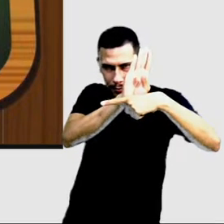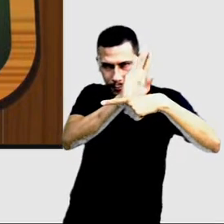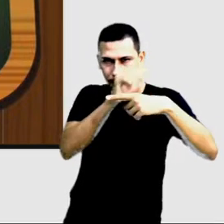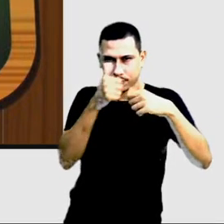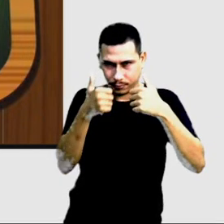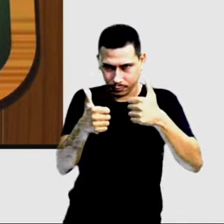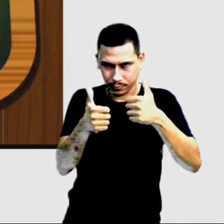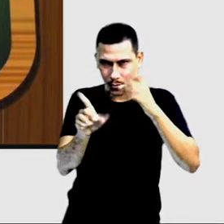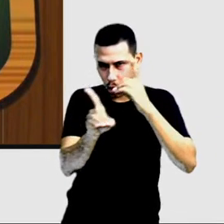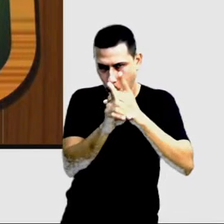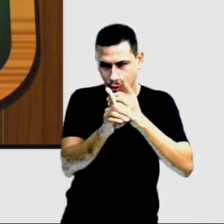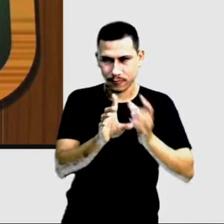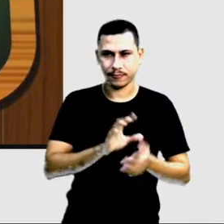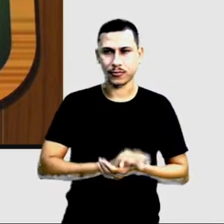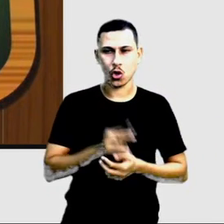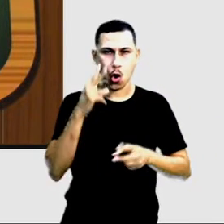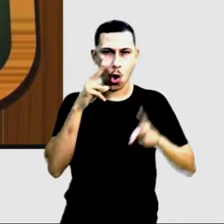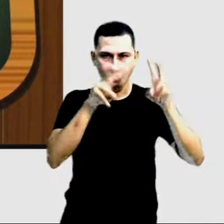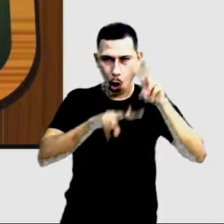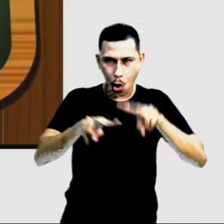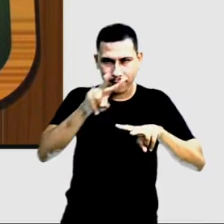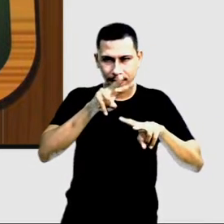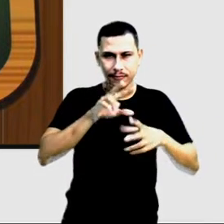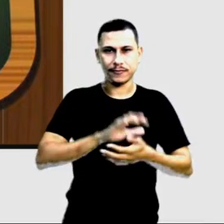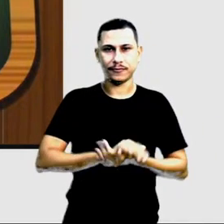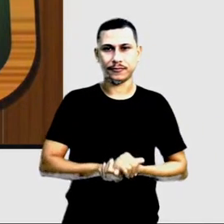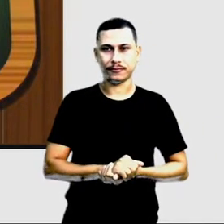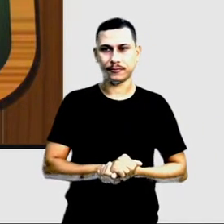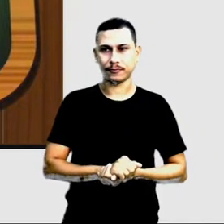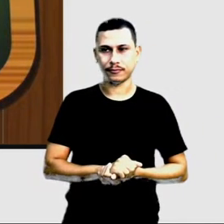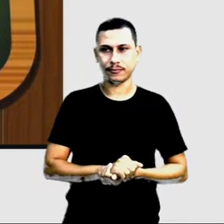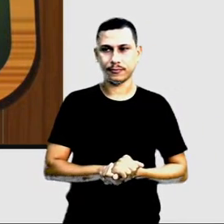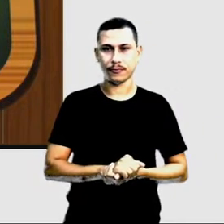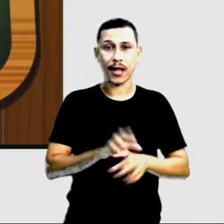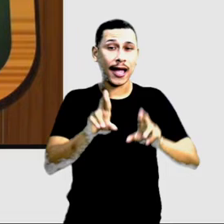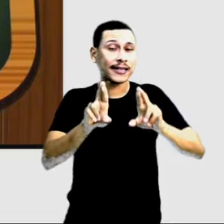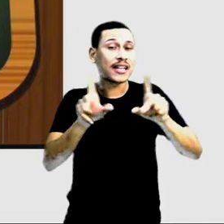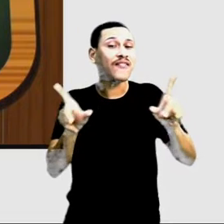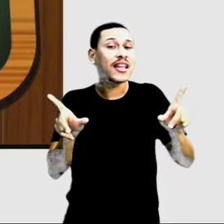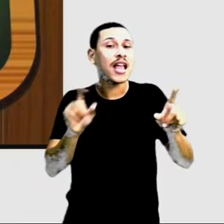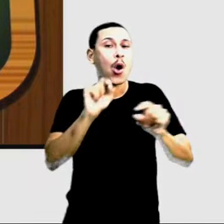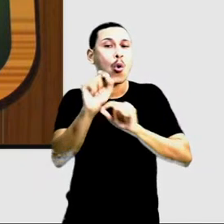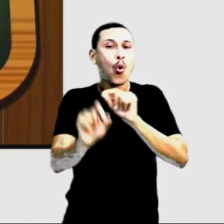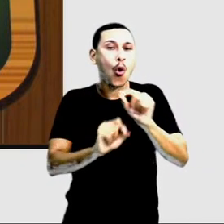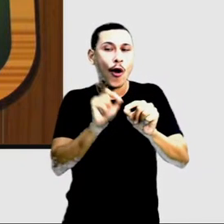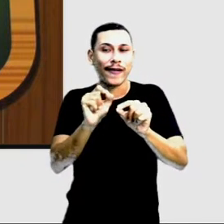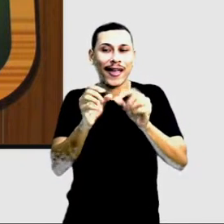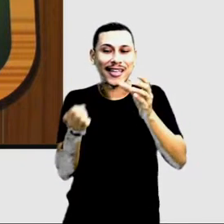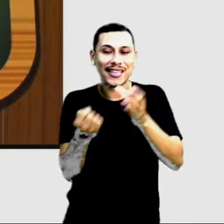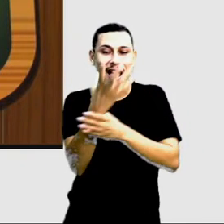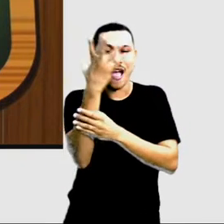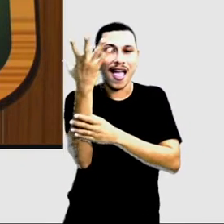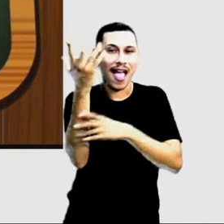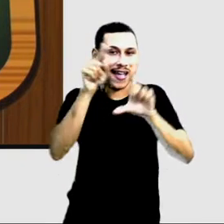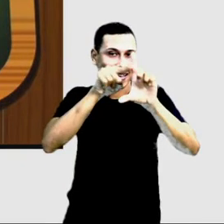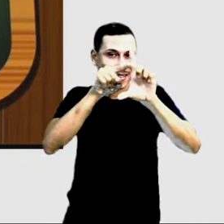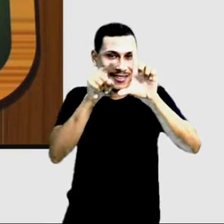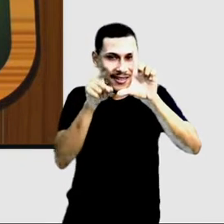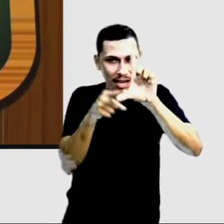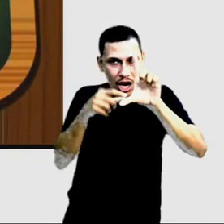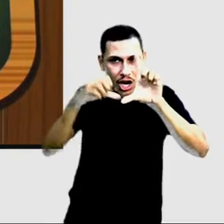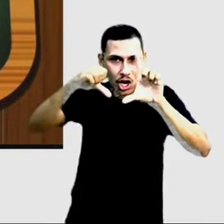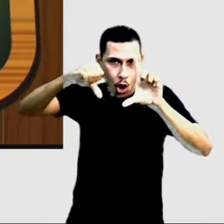como vocês vão observar aí. A grande diferença é que elas formam ângulos de 90 graus.